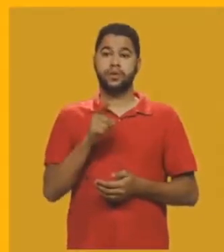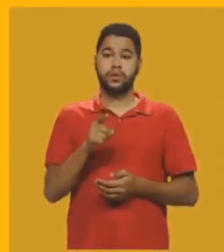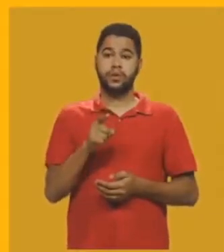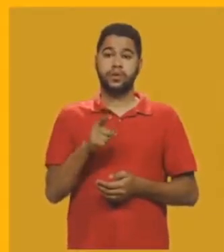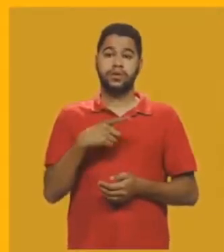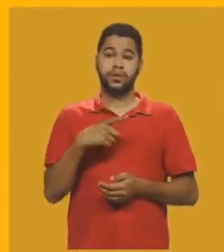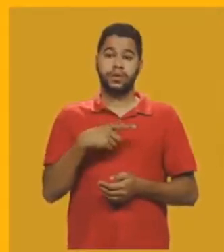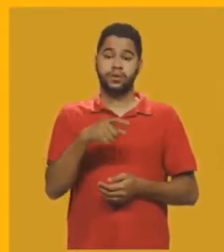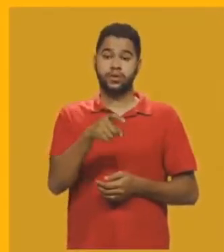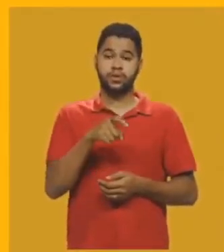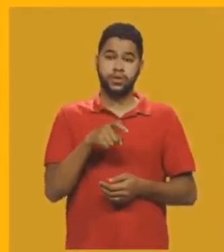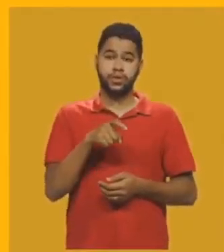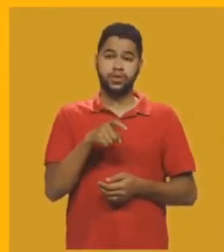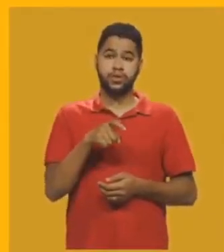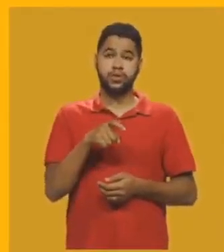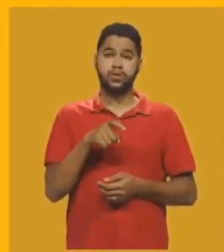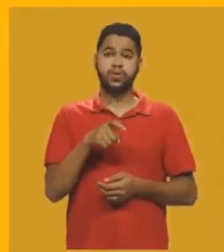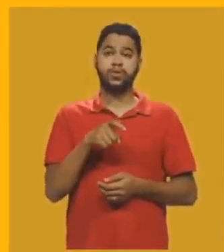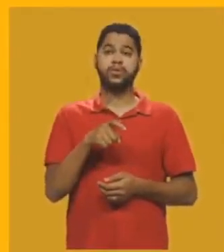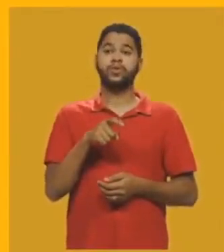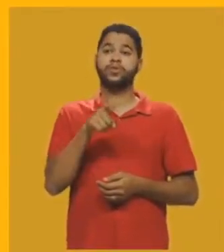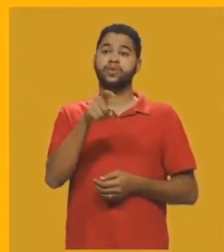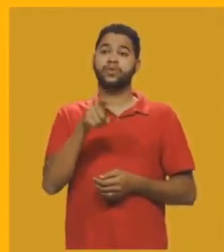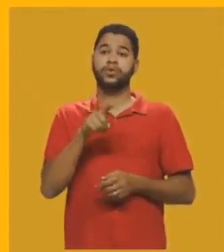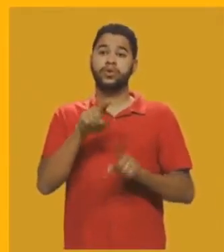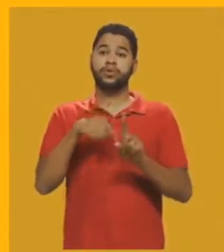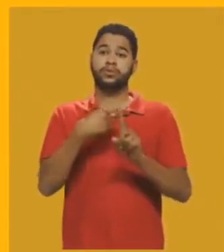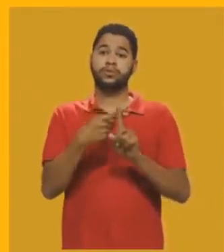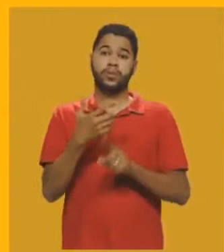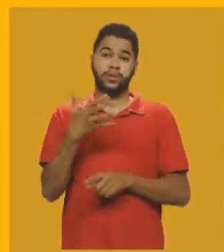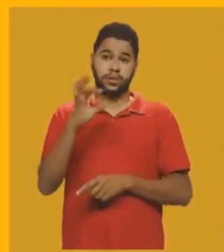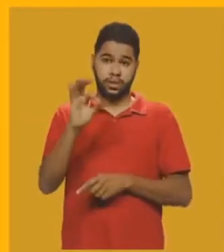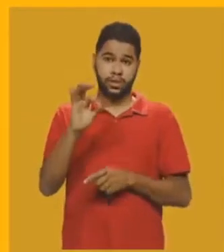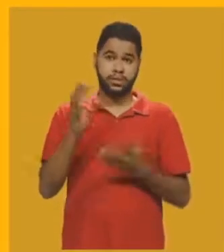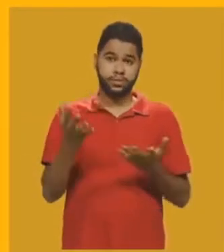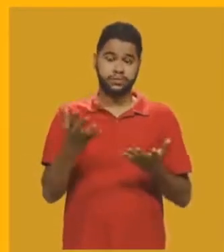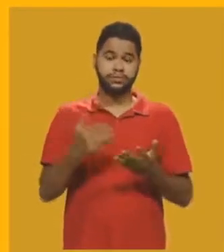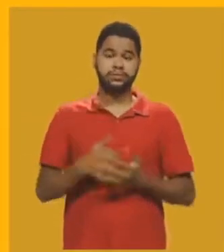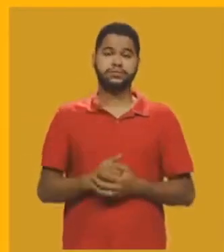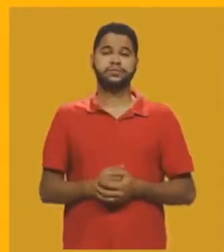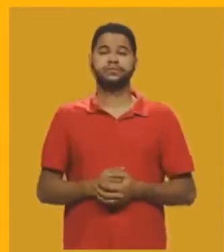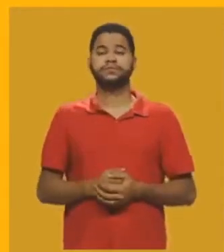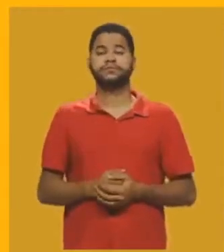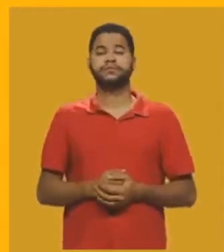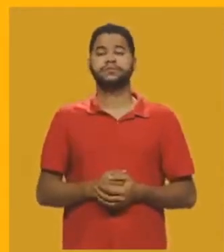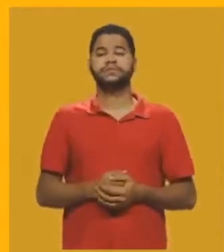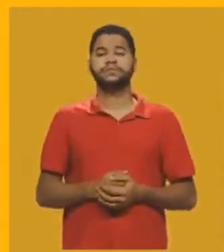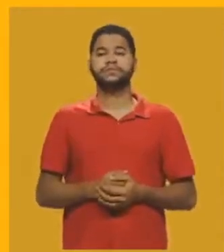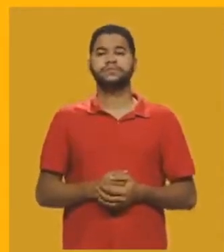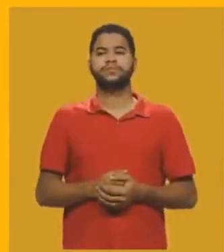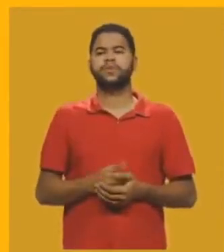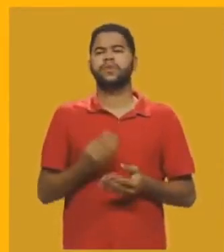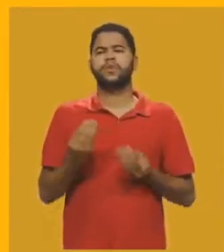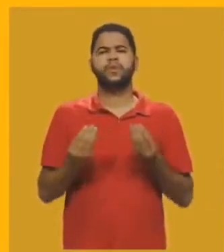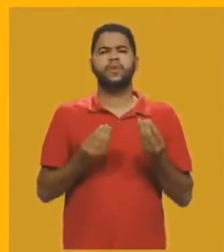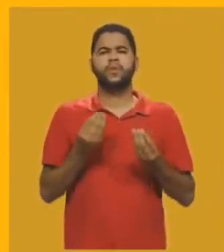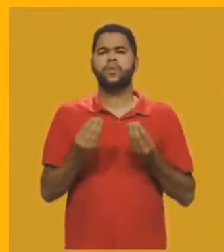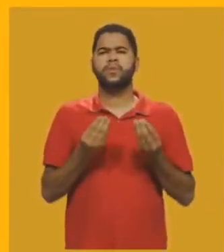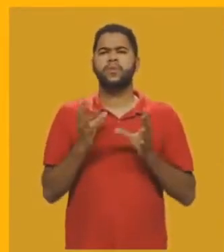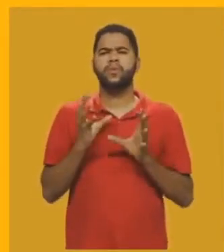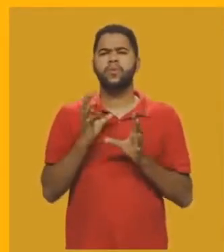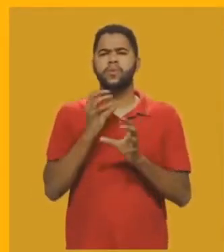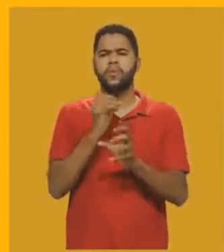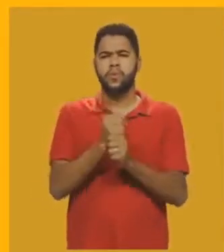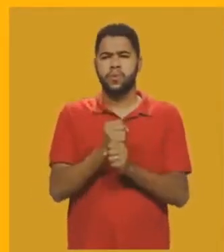mede X, esse aqui vai medir X mais 10, não é 10 graus a mais que o outro? Então, como que eu posso calcular?